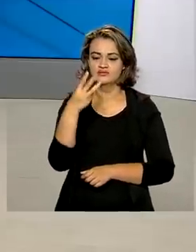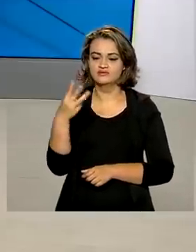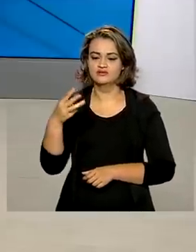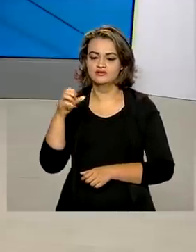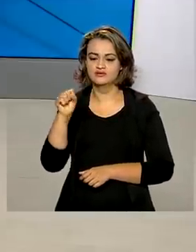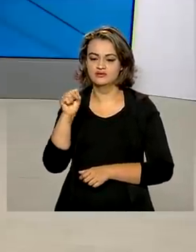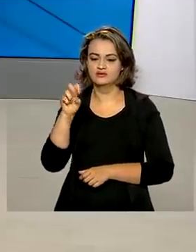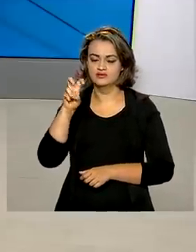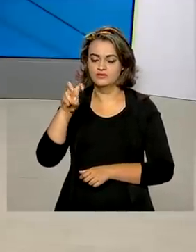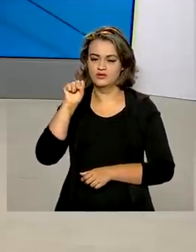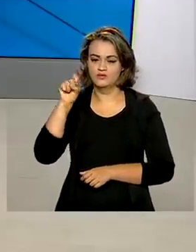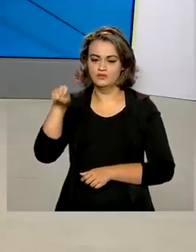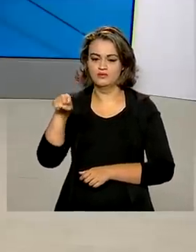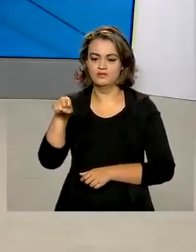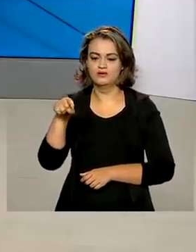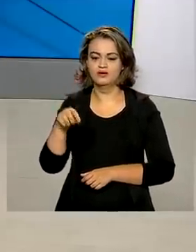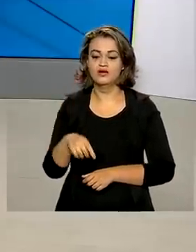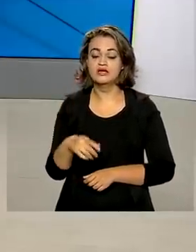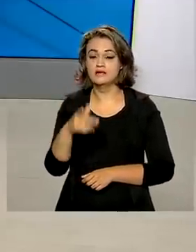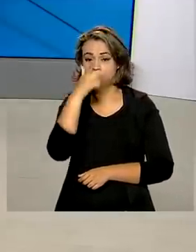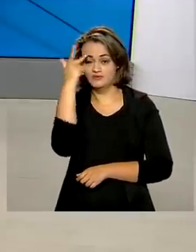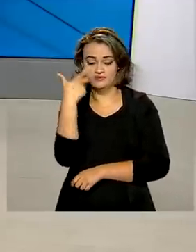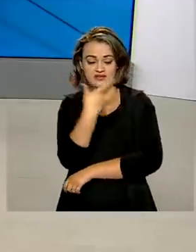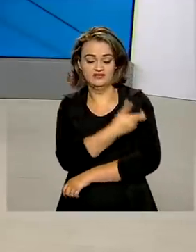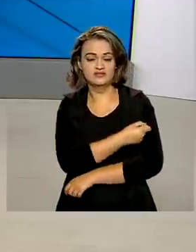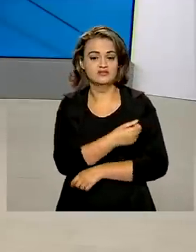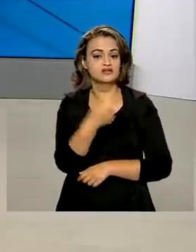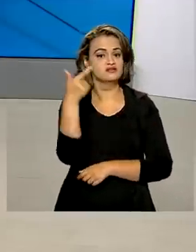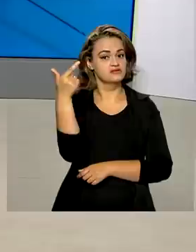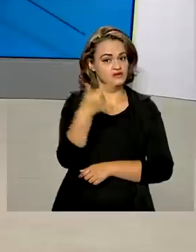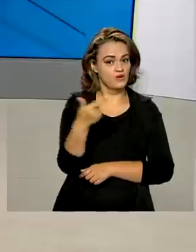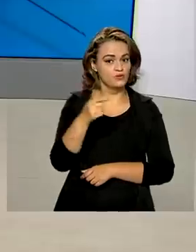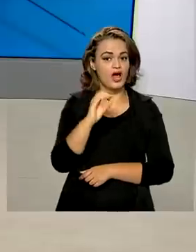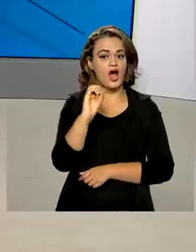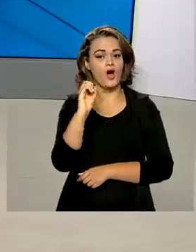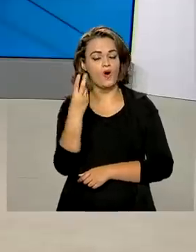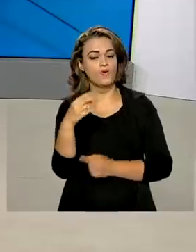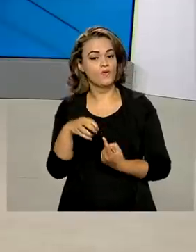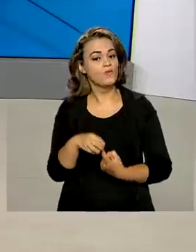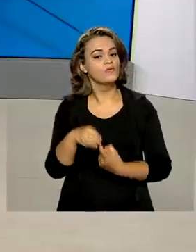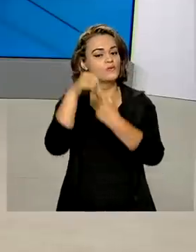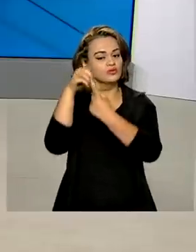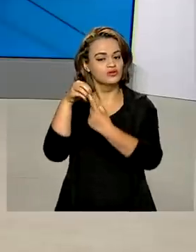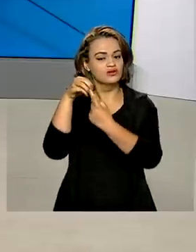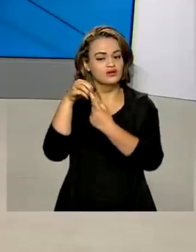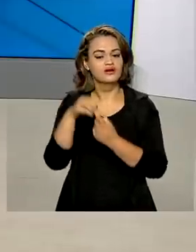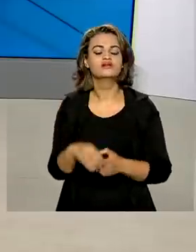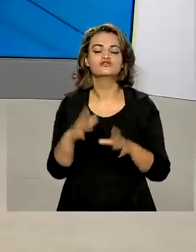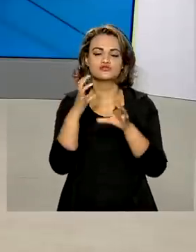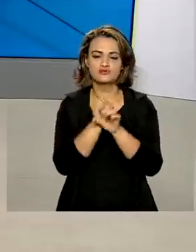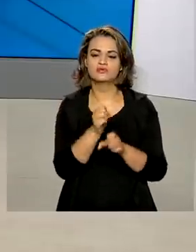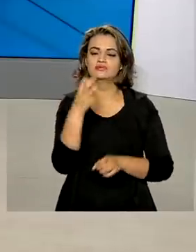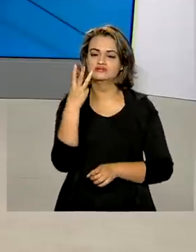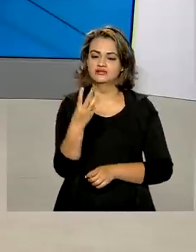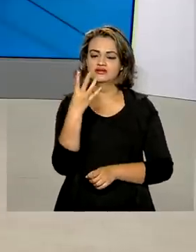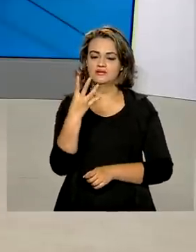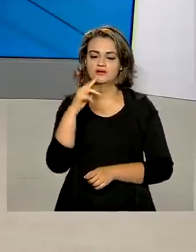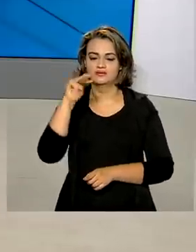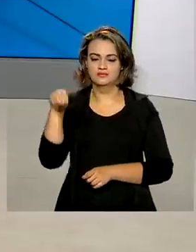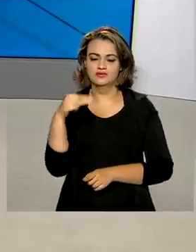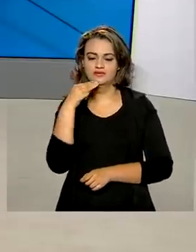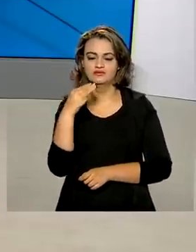358 mil e o número de pessoas que tomaram a segunda dose da vacina ou a dose única é de